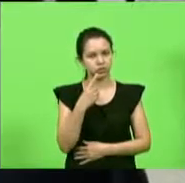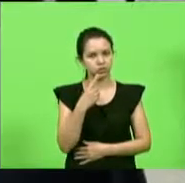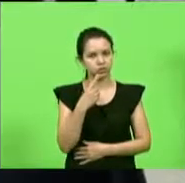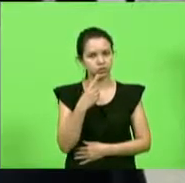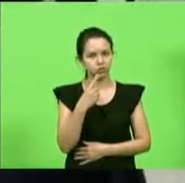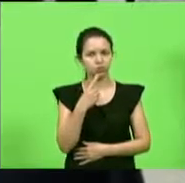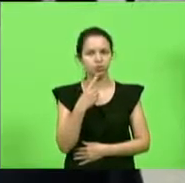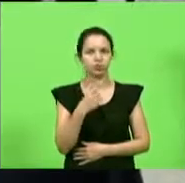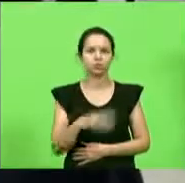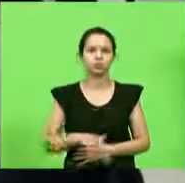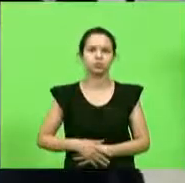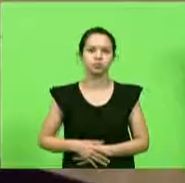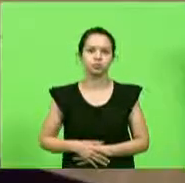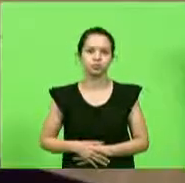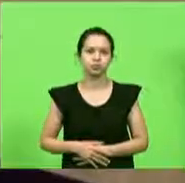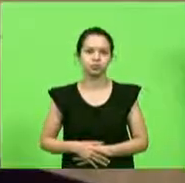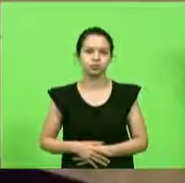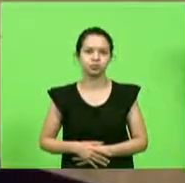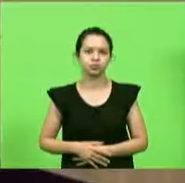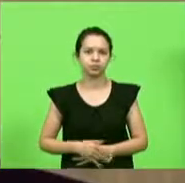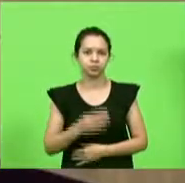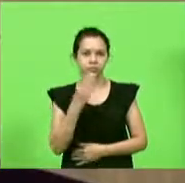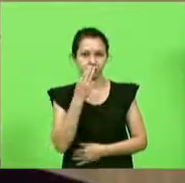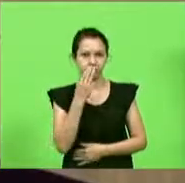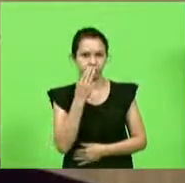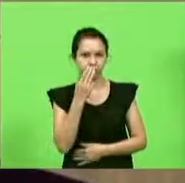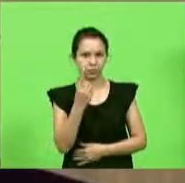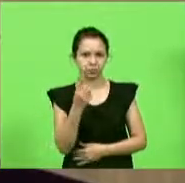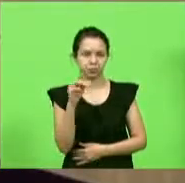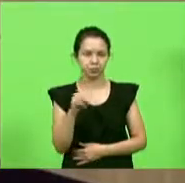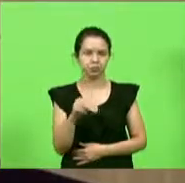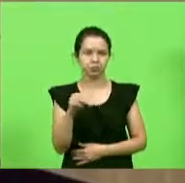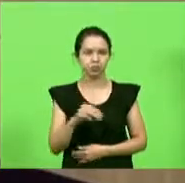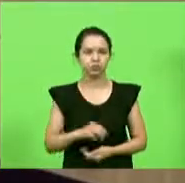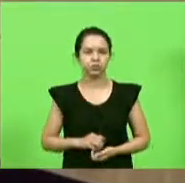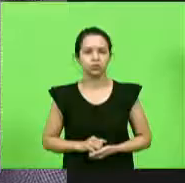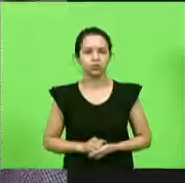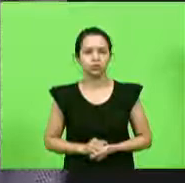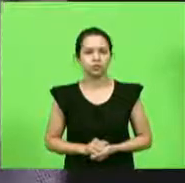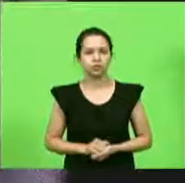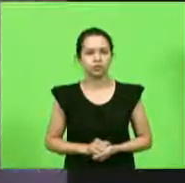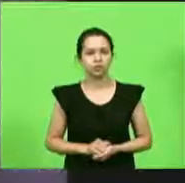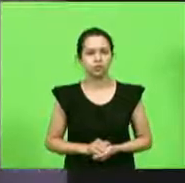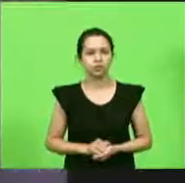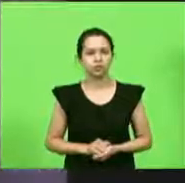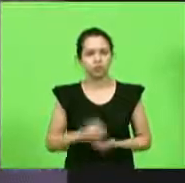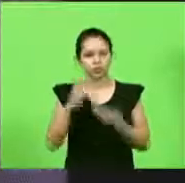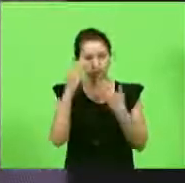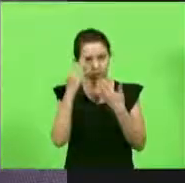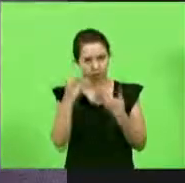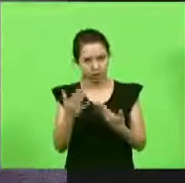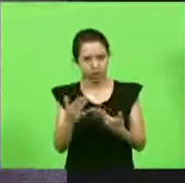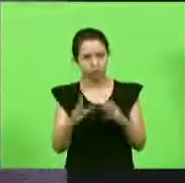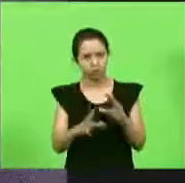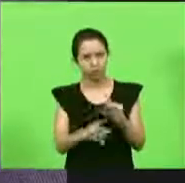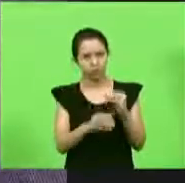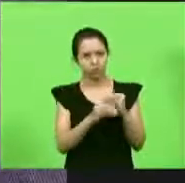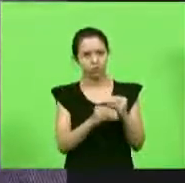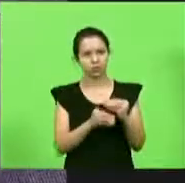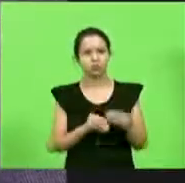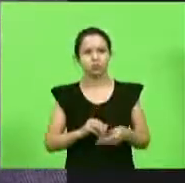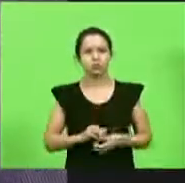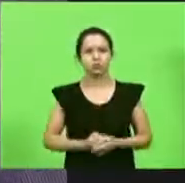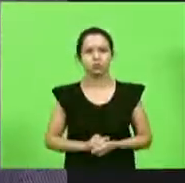eu concedo mais um minuto o deputado Sopelsa muito muito bem muito obrigado só cumprimentar